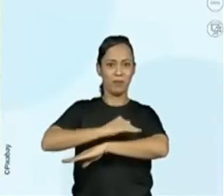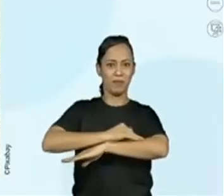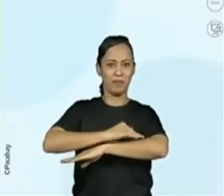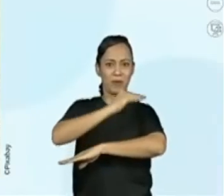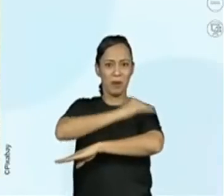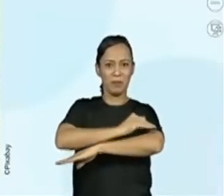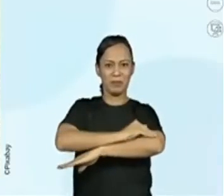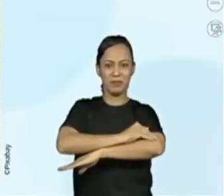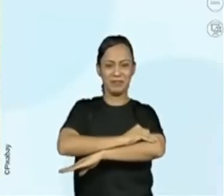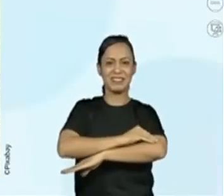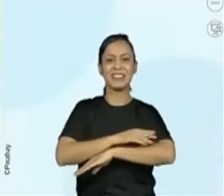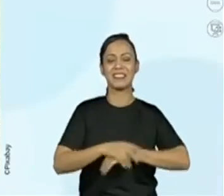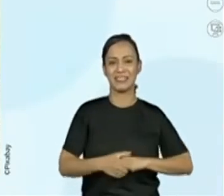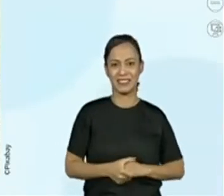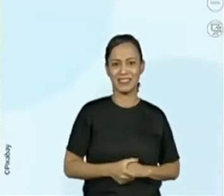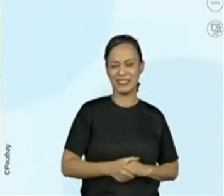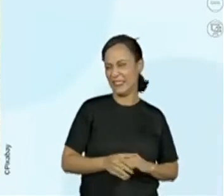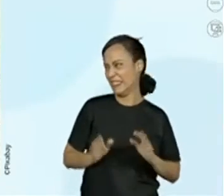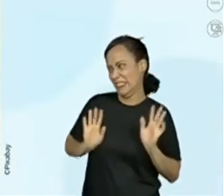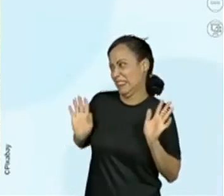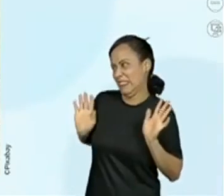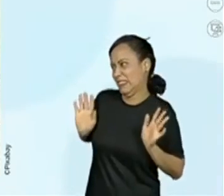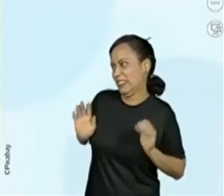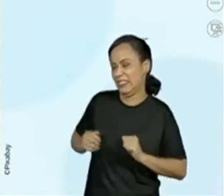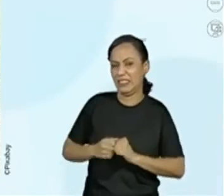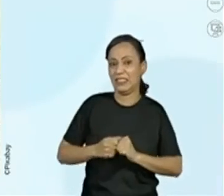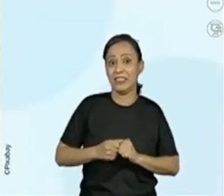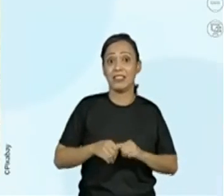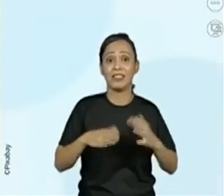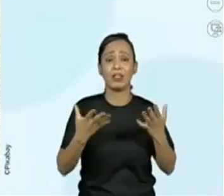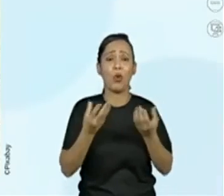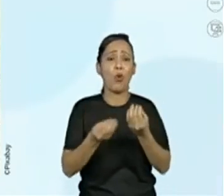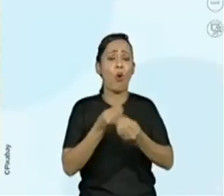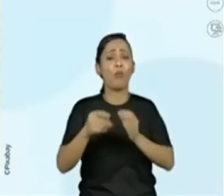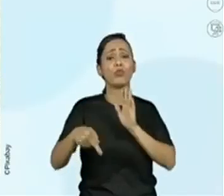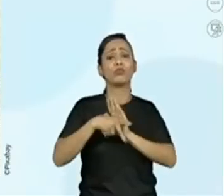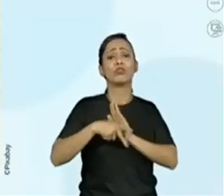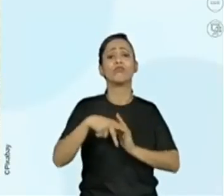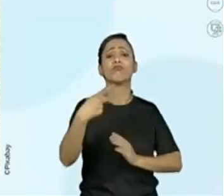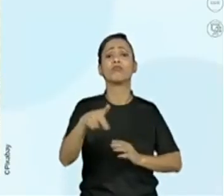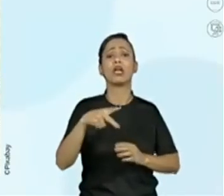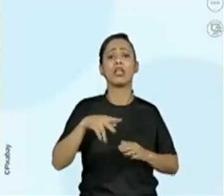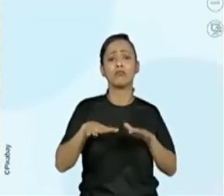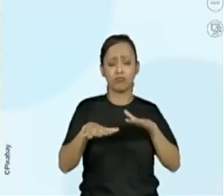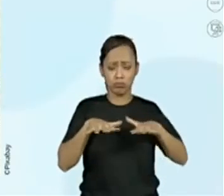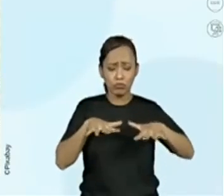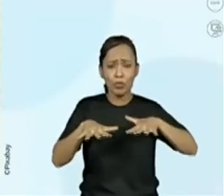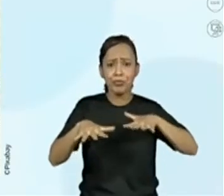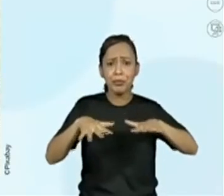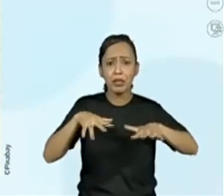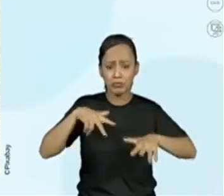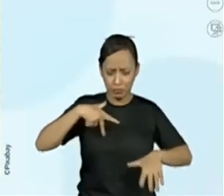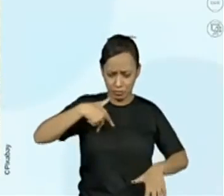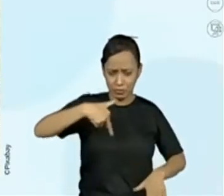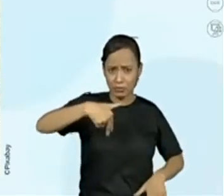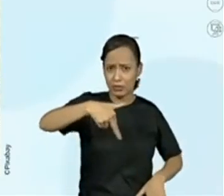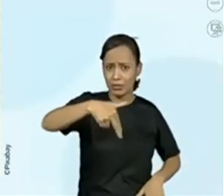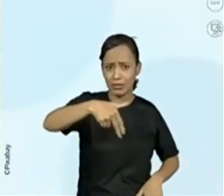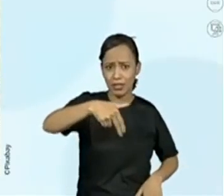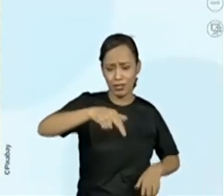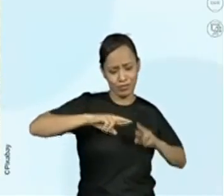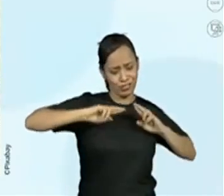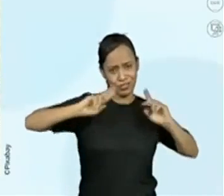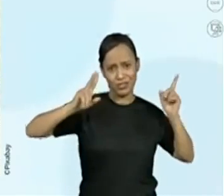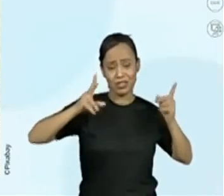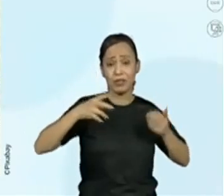Qual é a forma de se locomover de um sapo? Temos aí um sapo. Os